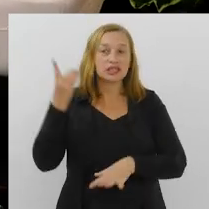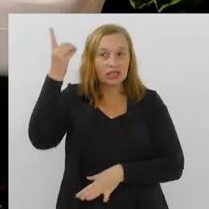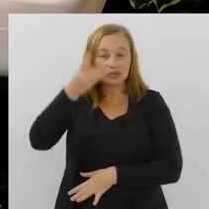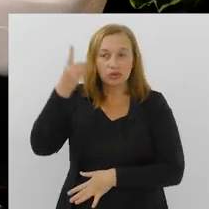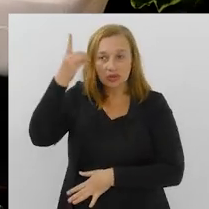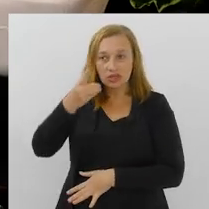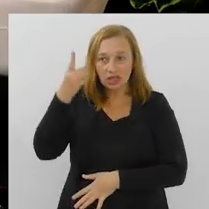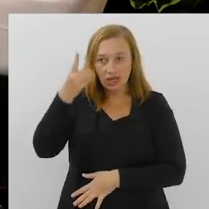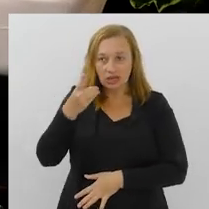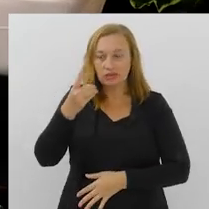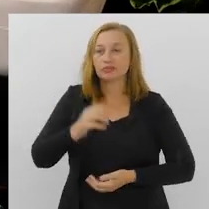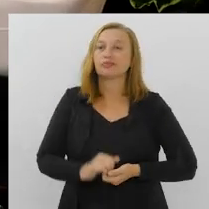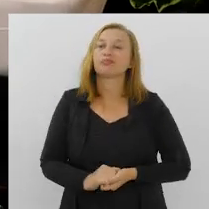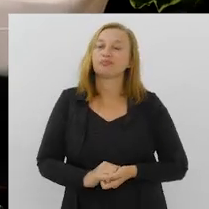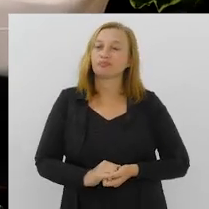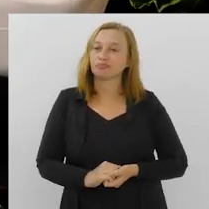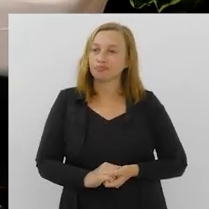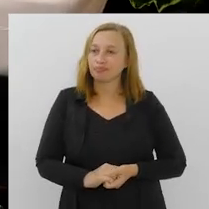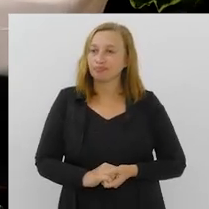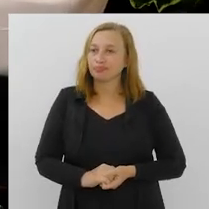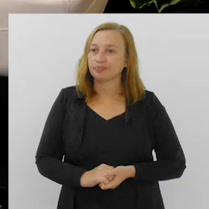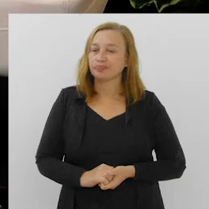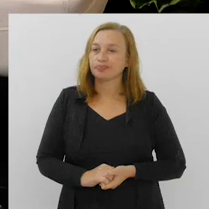autoridade do Estado do Rio de Janeiro?